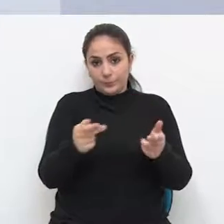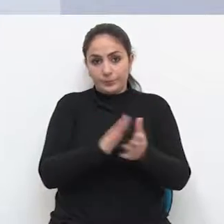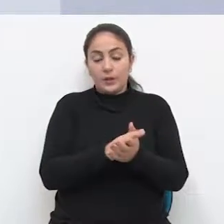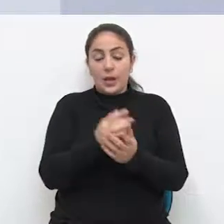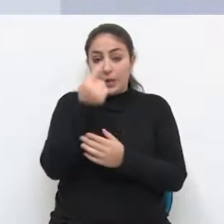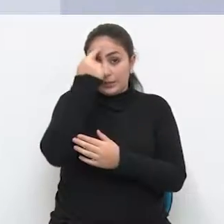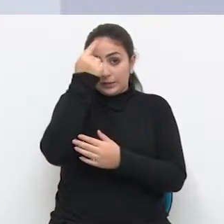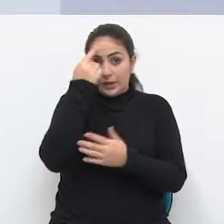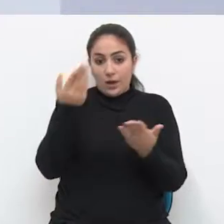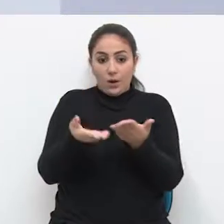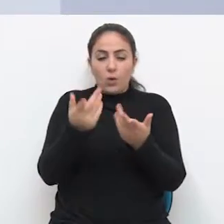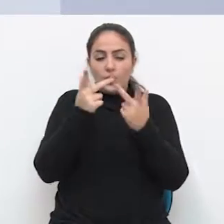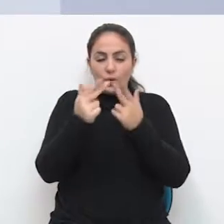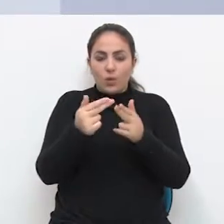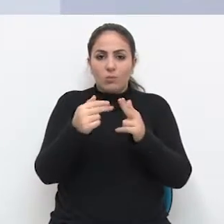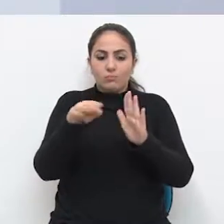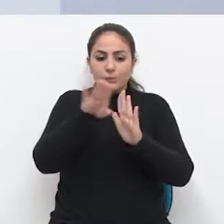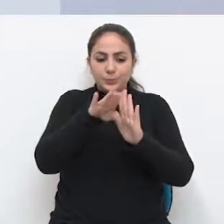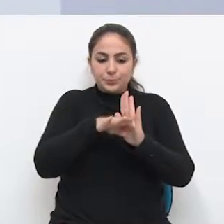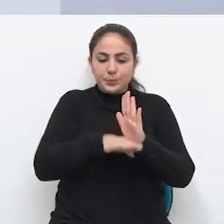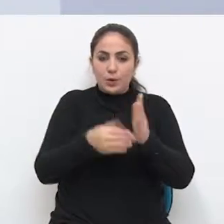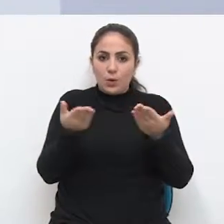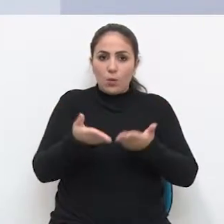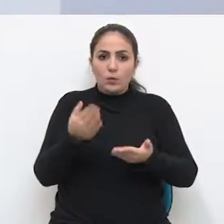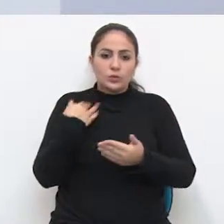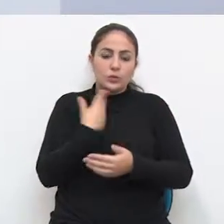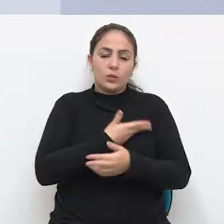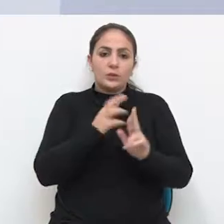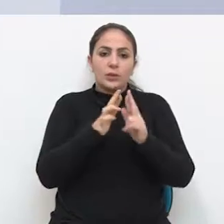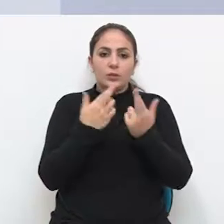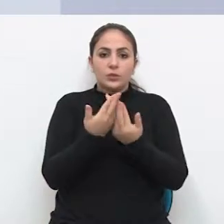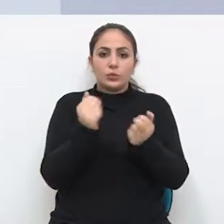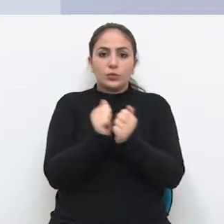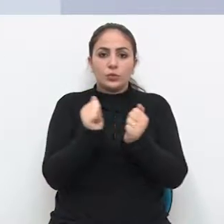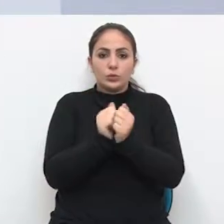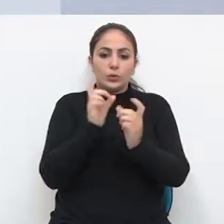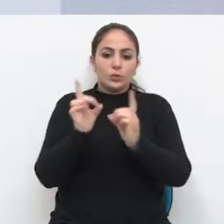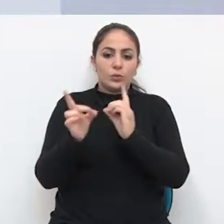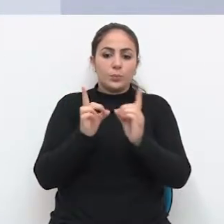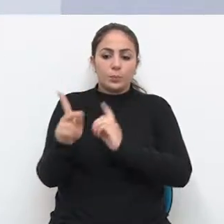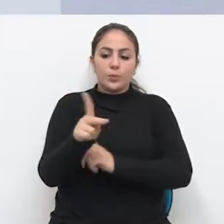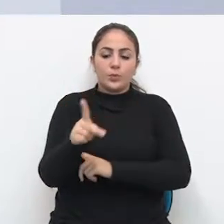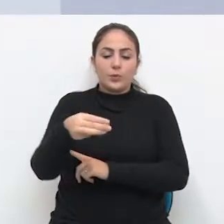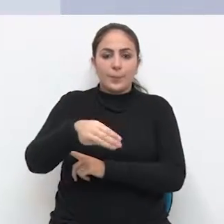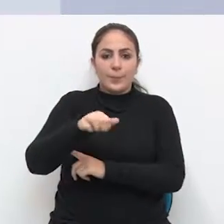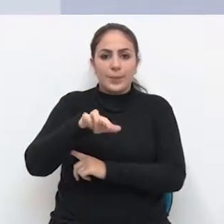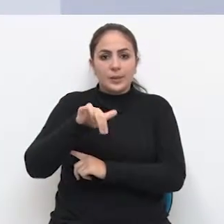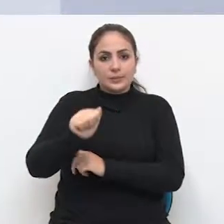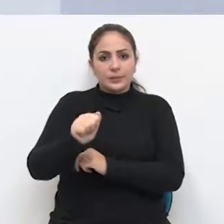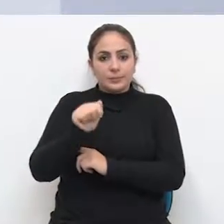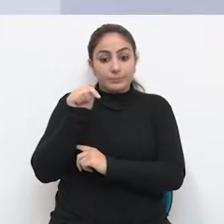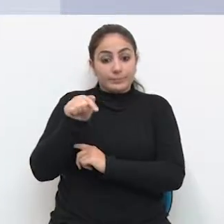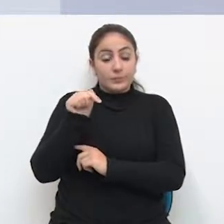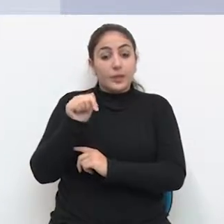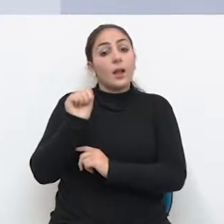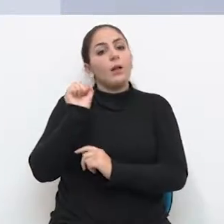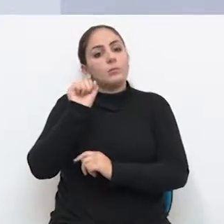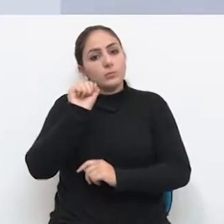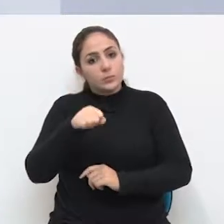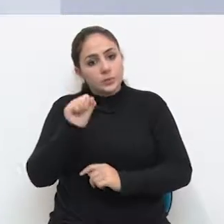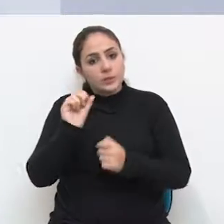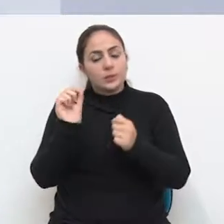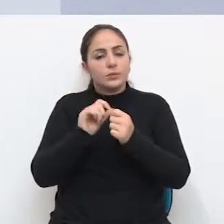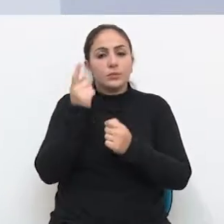Então a ideia agora, como ele entrou em pauta hoje, é nos reunir com a coordenadora professora Márcia, e através dela,